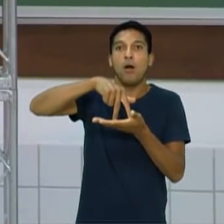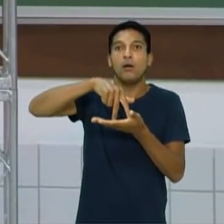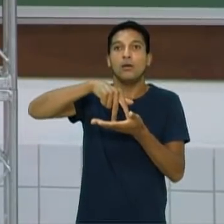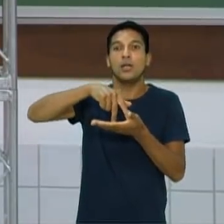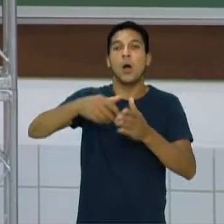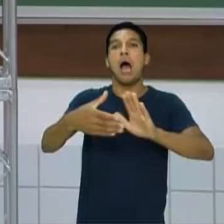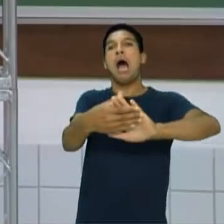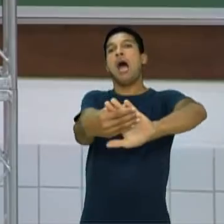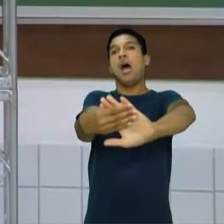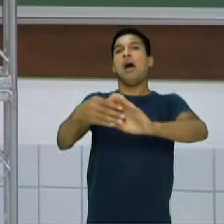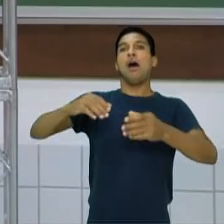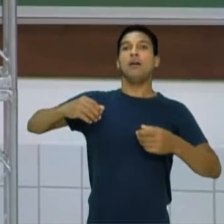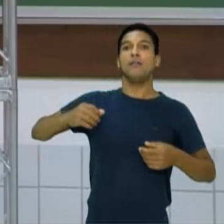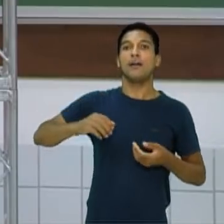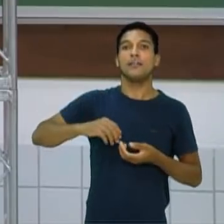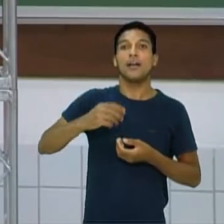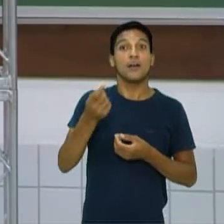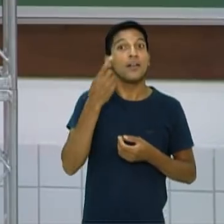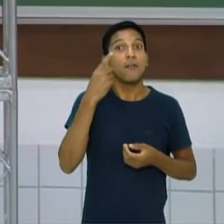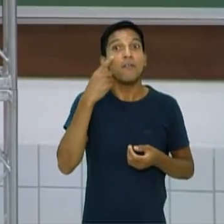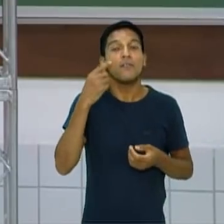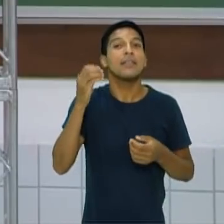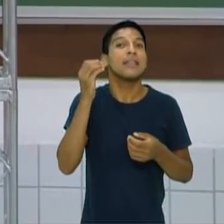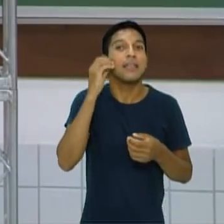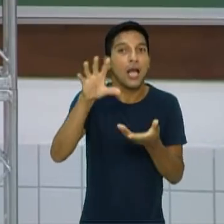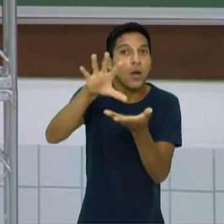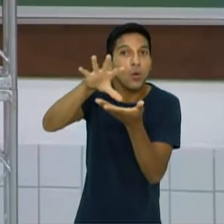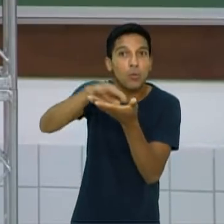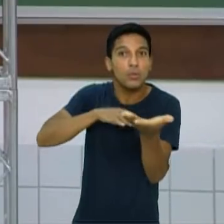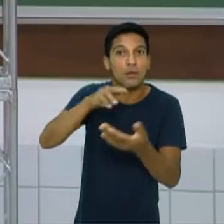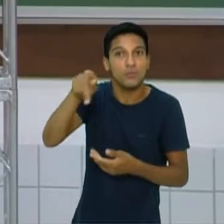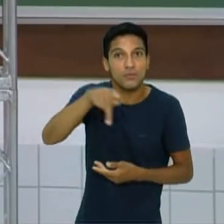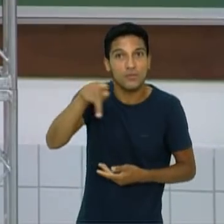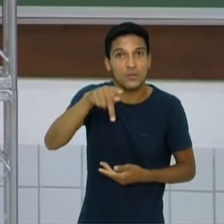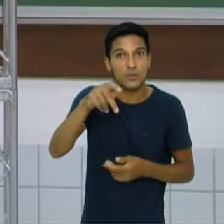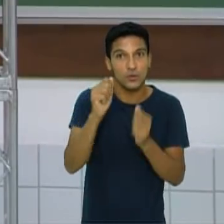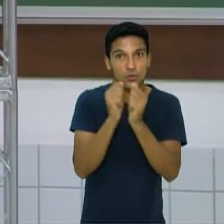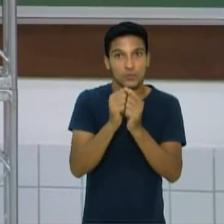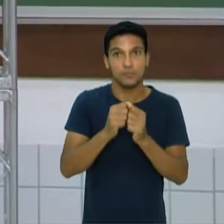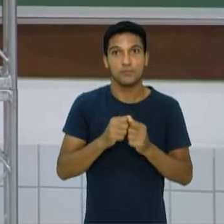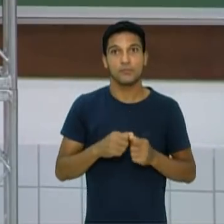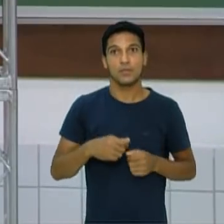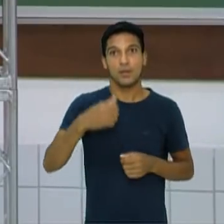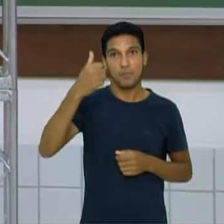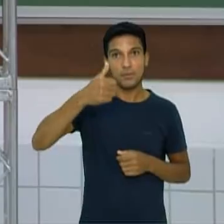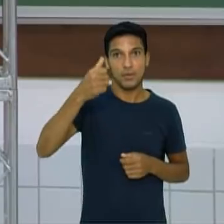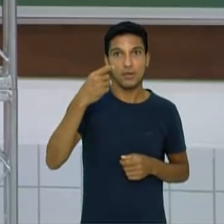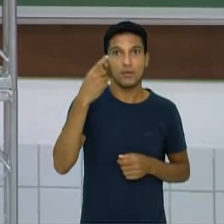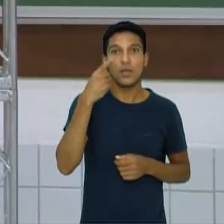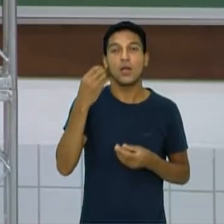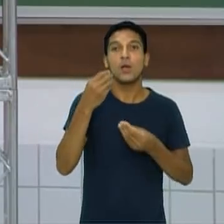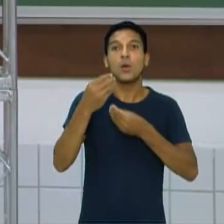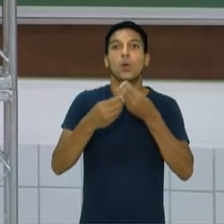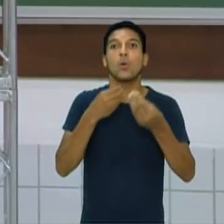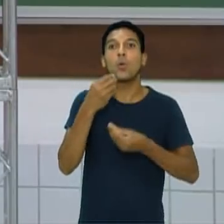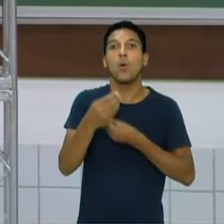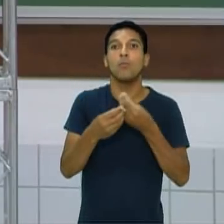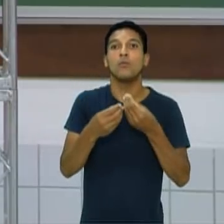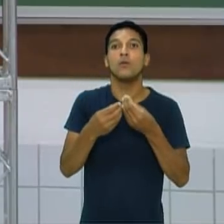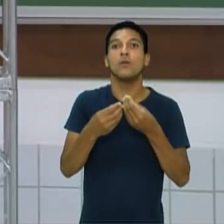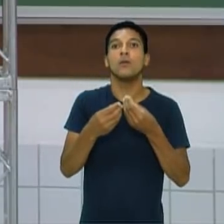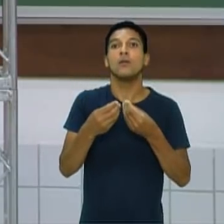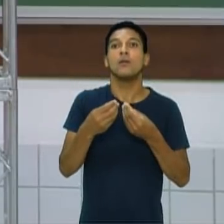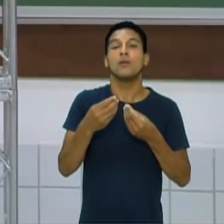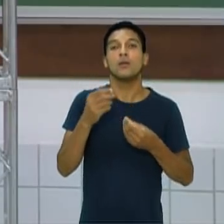a TV aí e vamos tentar fazer alguma coisa aqui juntos, tá bom? Primeiro, vamos para a posição de guarda. Então, a